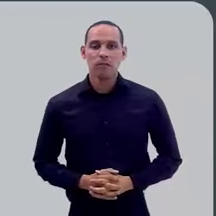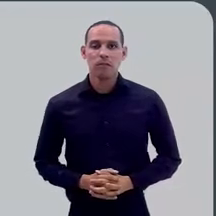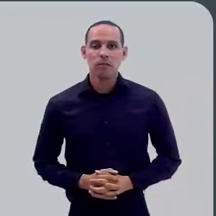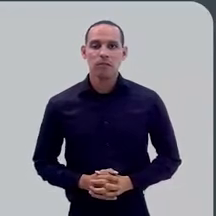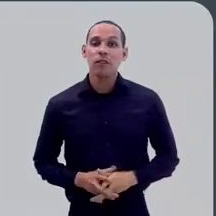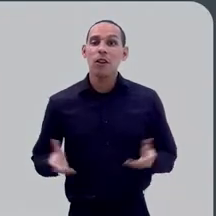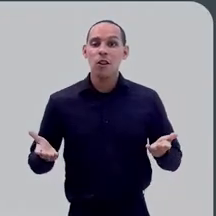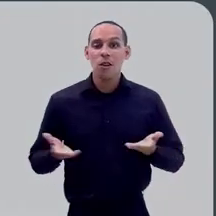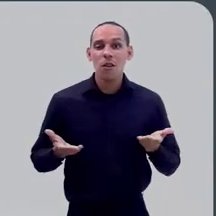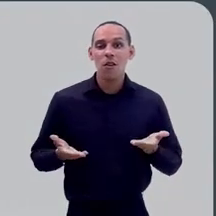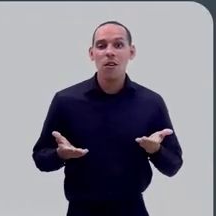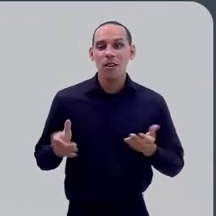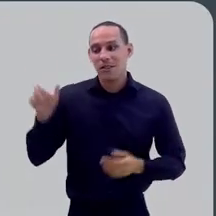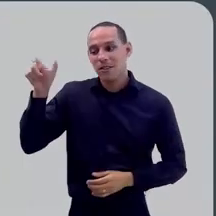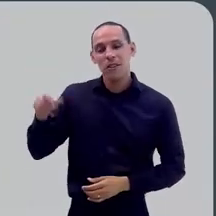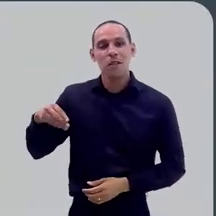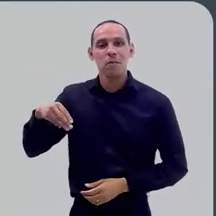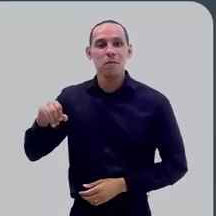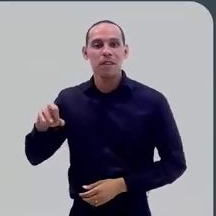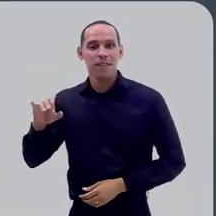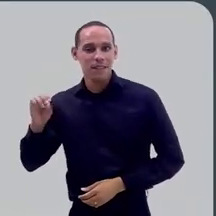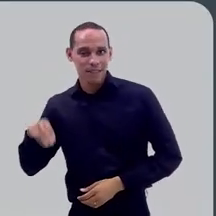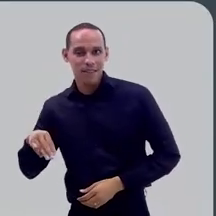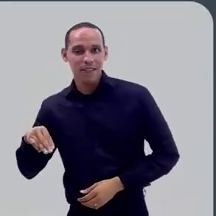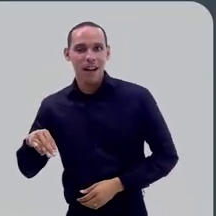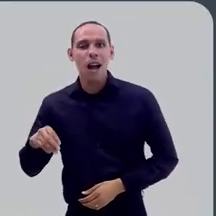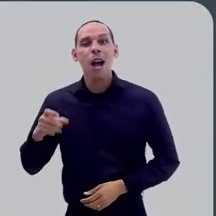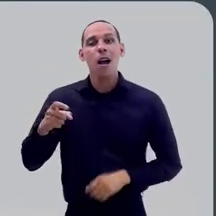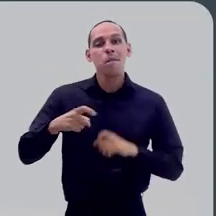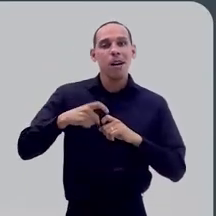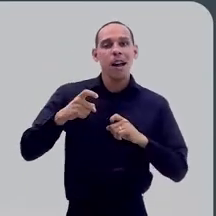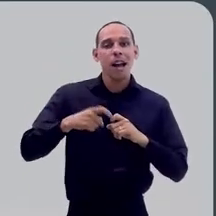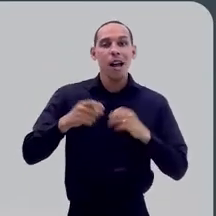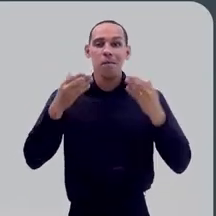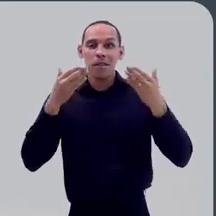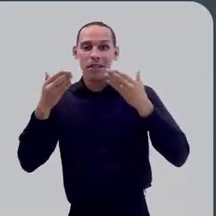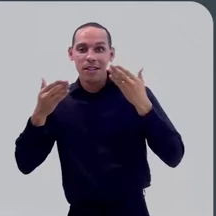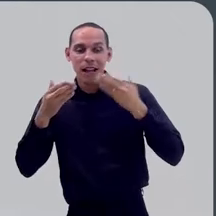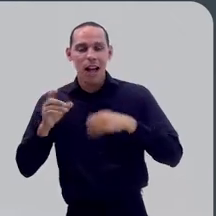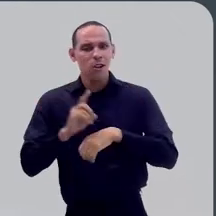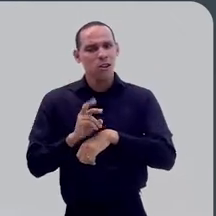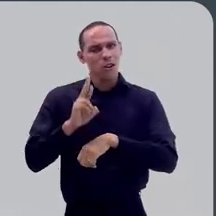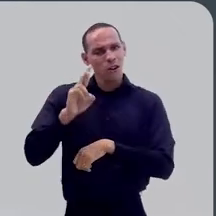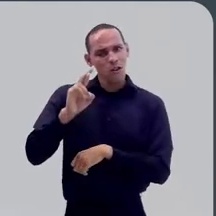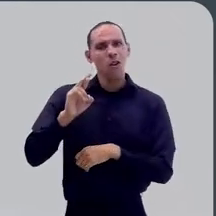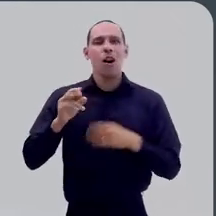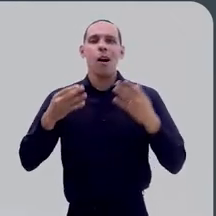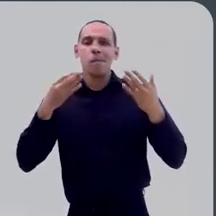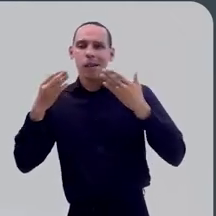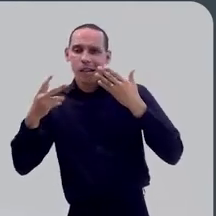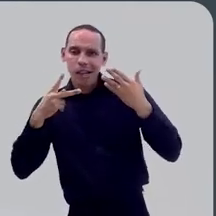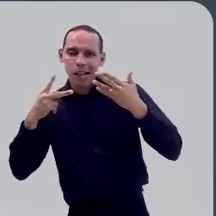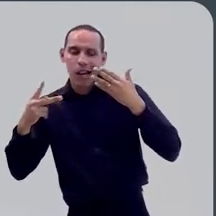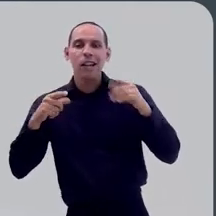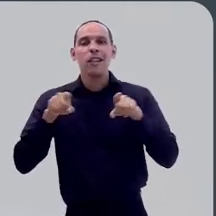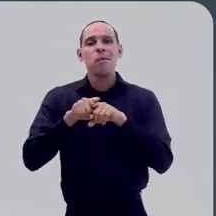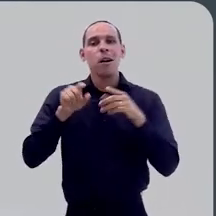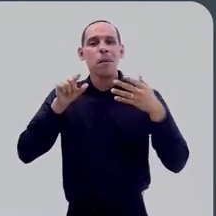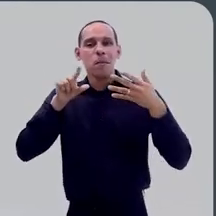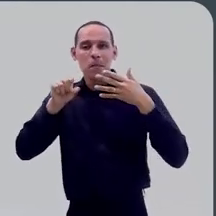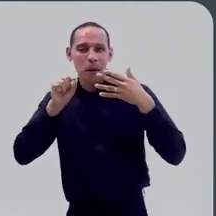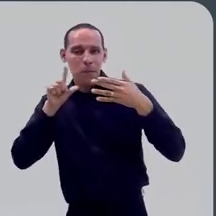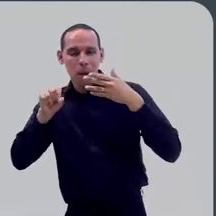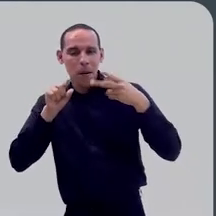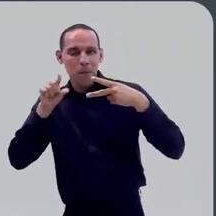Síndrome de Barnout é o tema do nosso bate-papo de hoje com Miriam Gorender, médica-psiquiatra, doutora em psiquiatria,